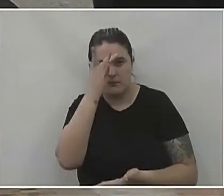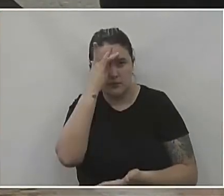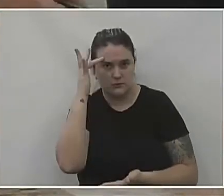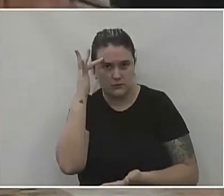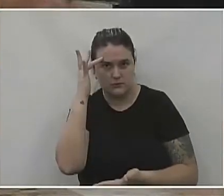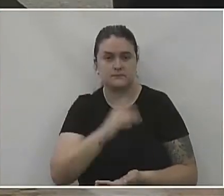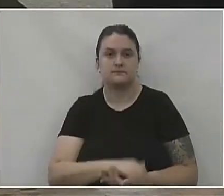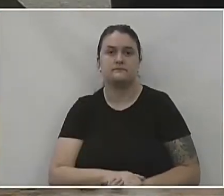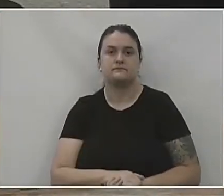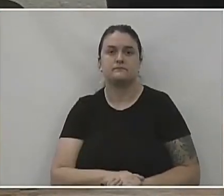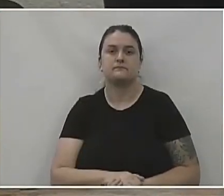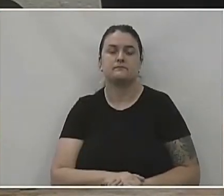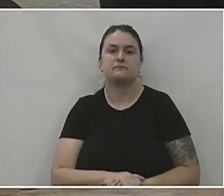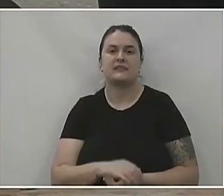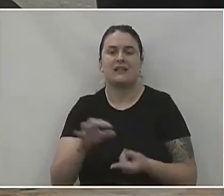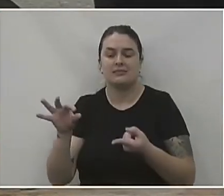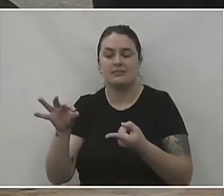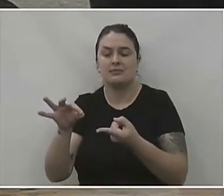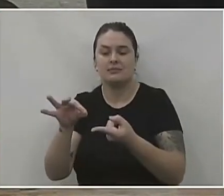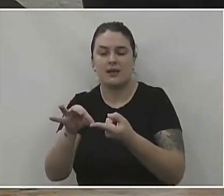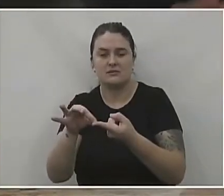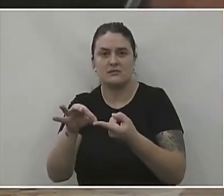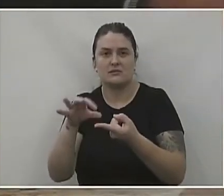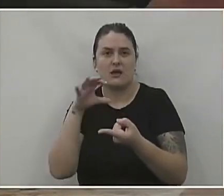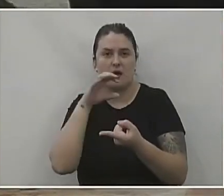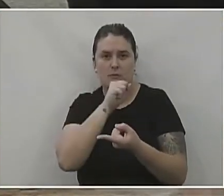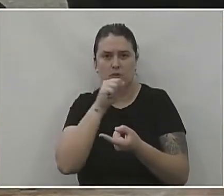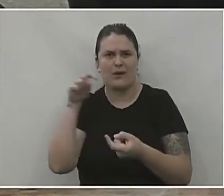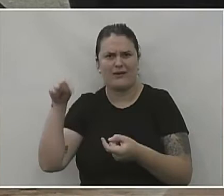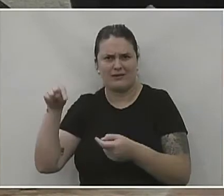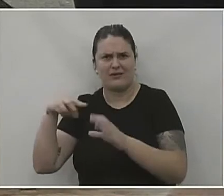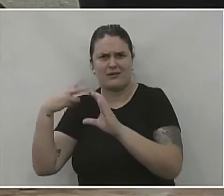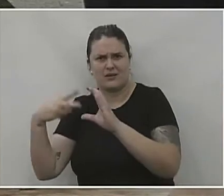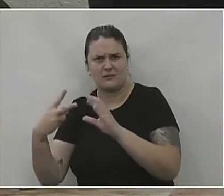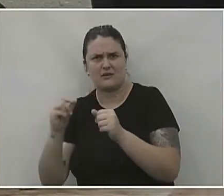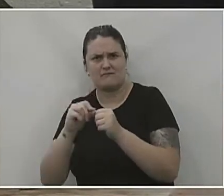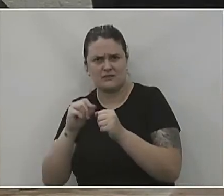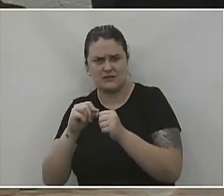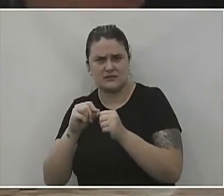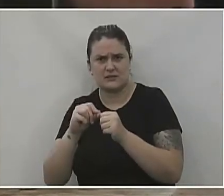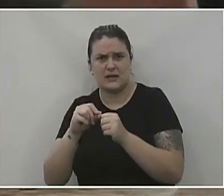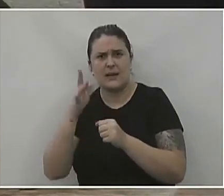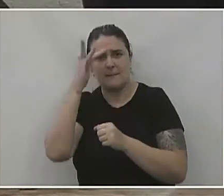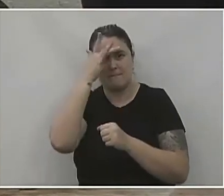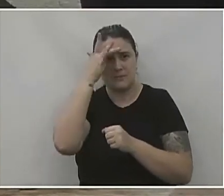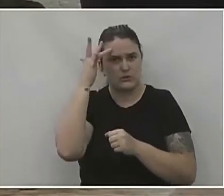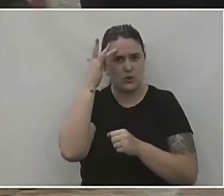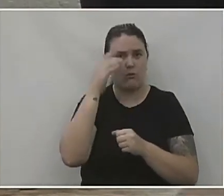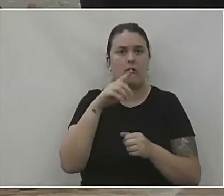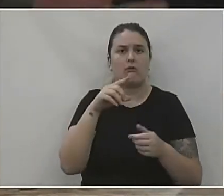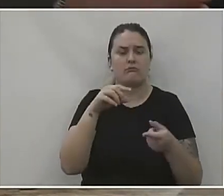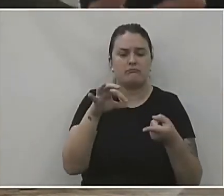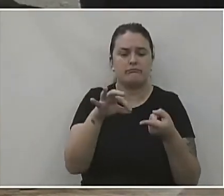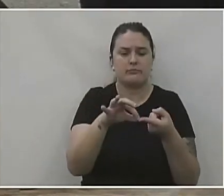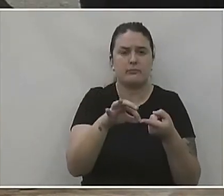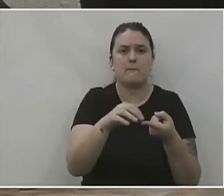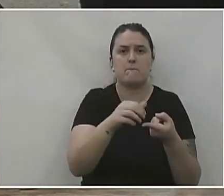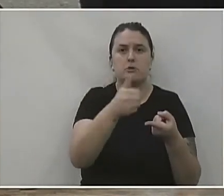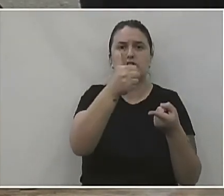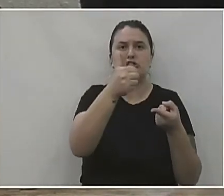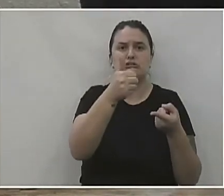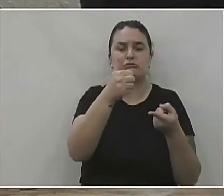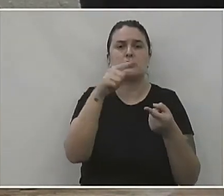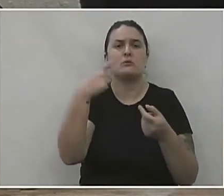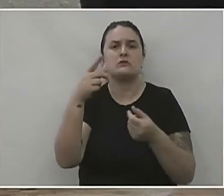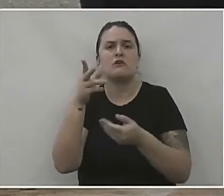A respeito dos testes rápidos também, nós fizemos aqui na Câmara e tem uns que deu positivo. Seu daqui foi no laboratório, foi feito e deu